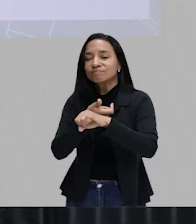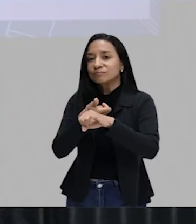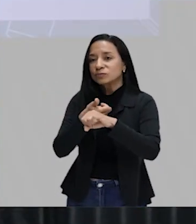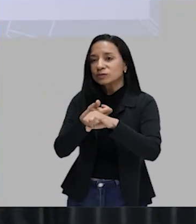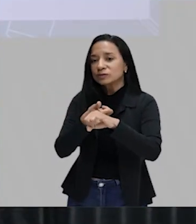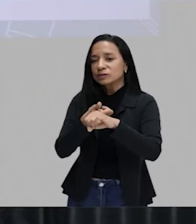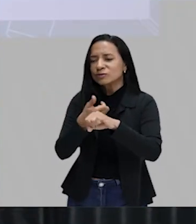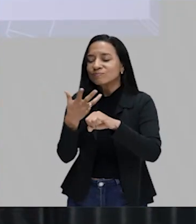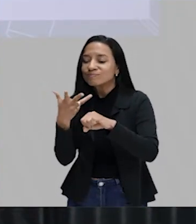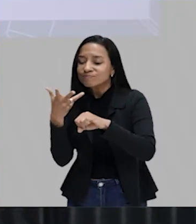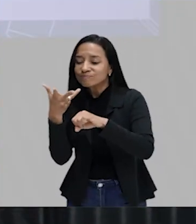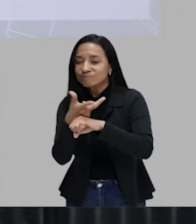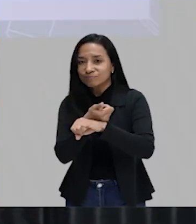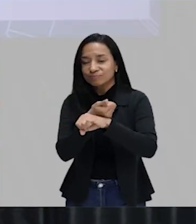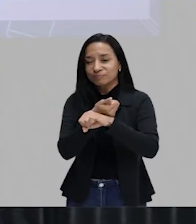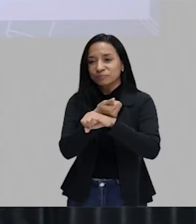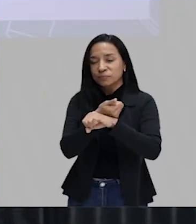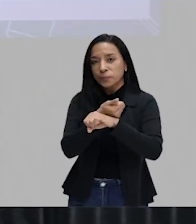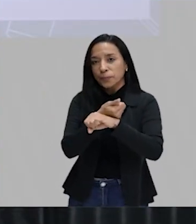convencer,